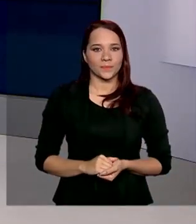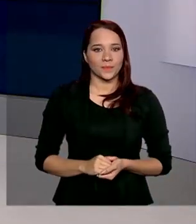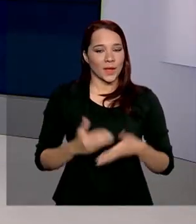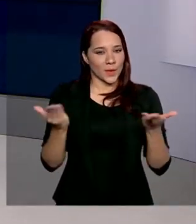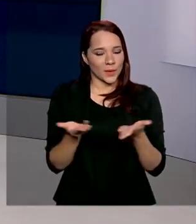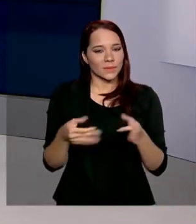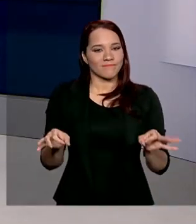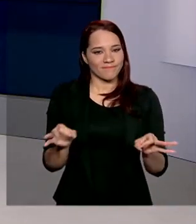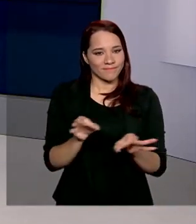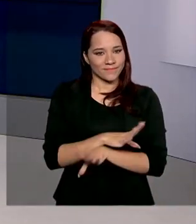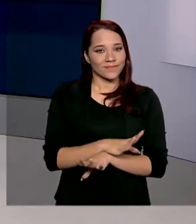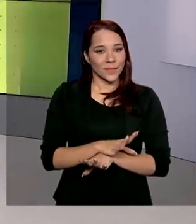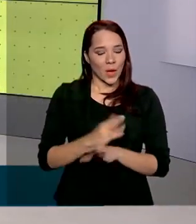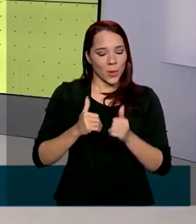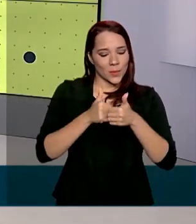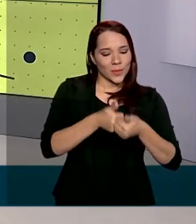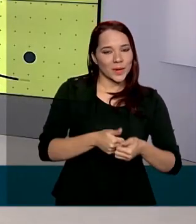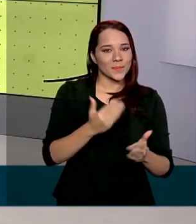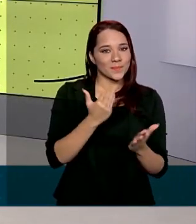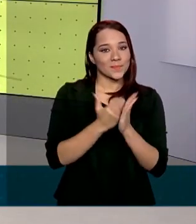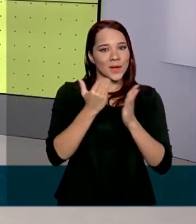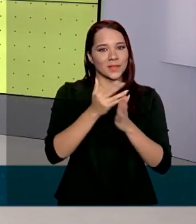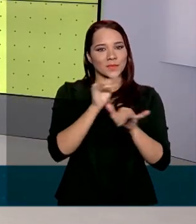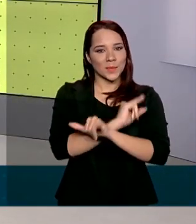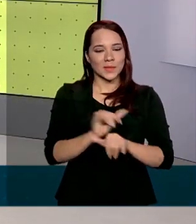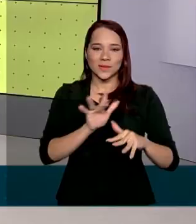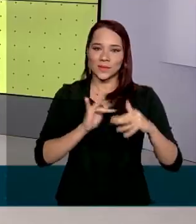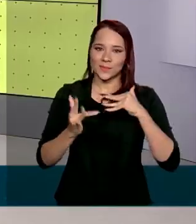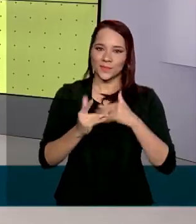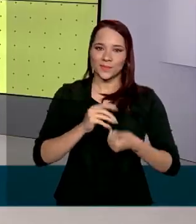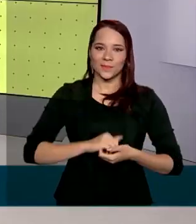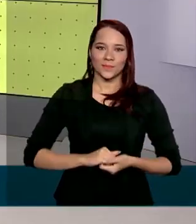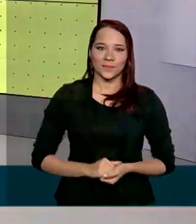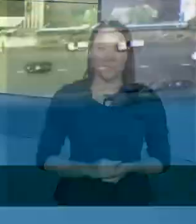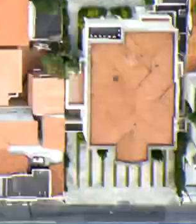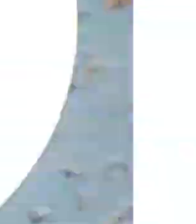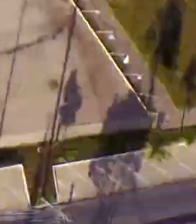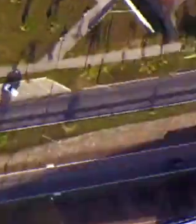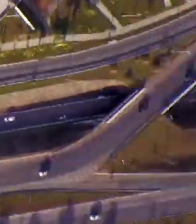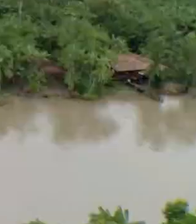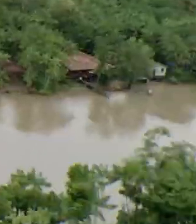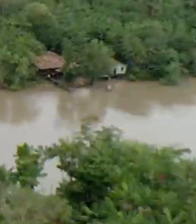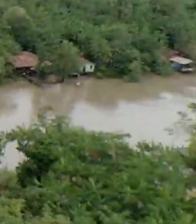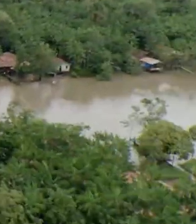A gente fica por aqui. Acompanhe mais notícias nas nossas redes sociais. notícias nas